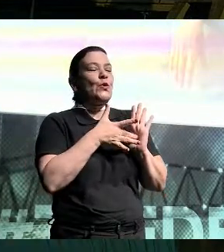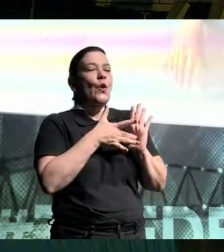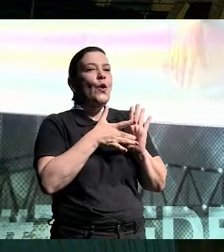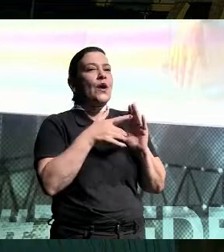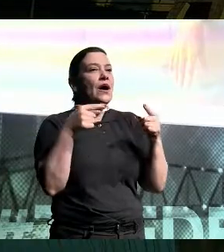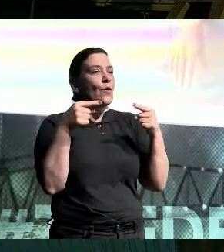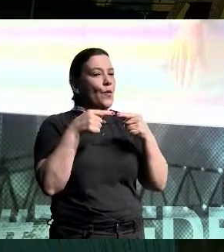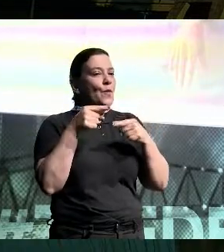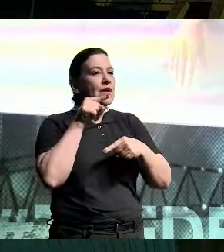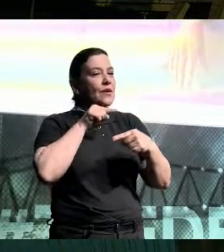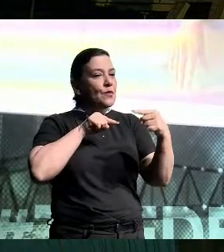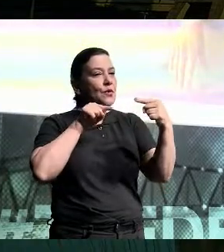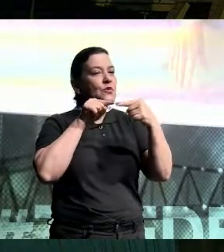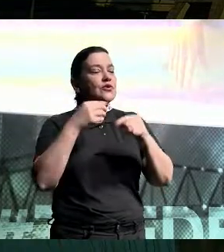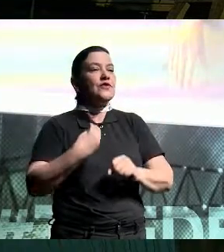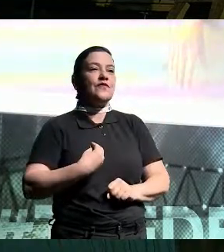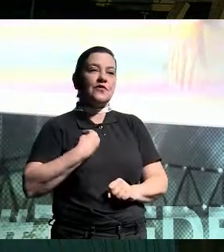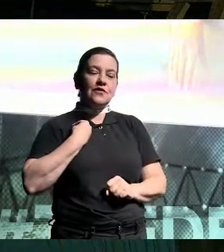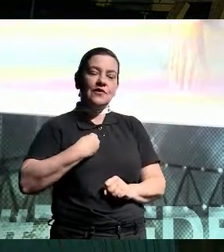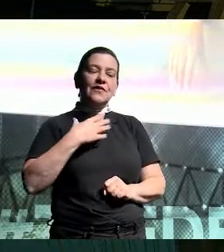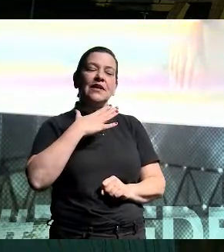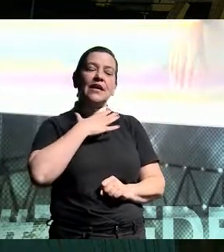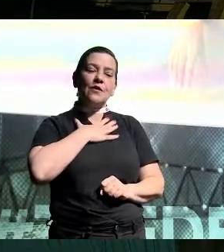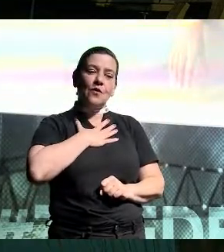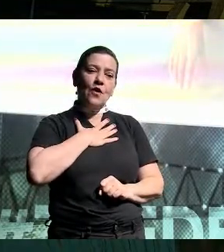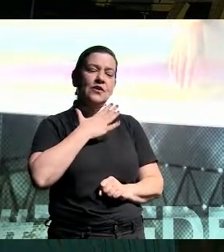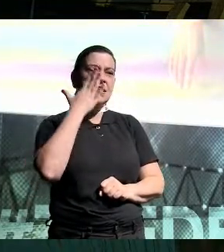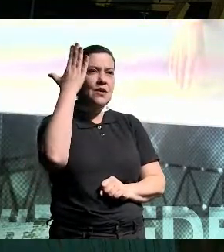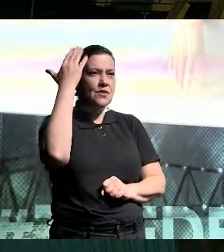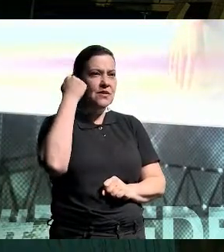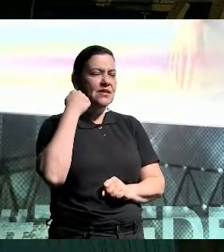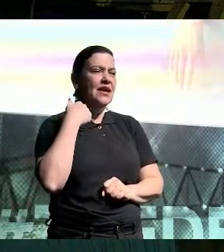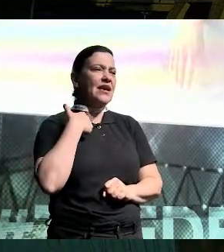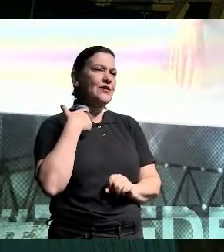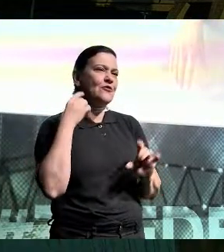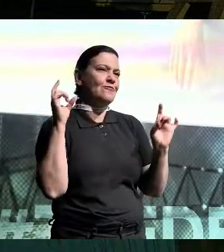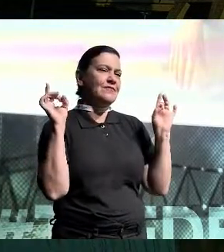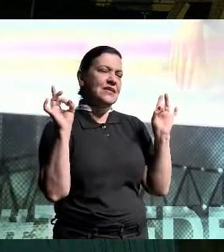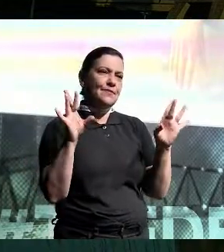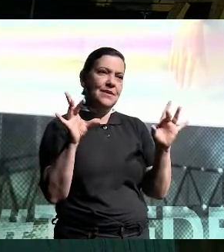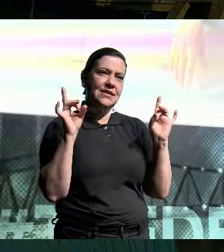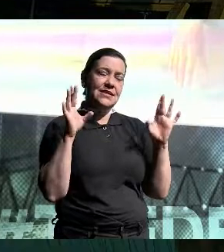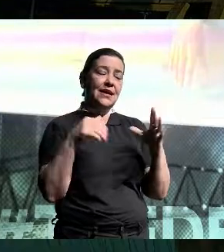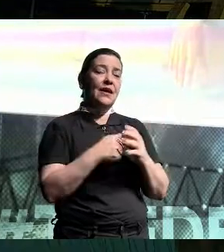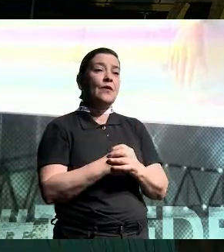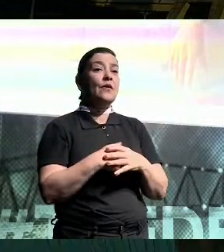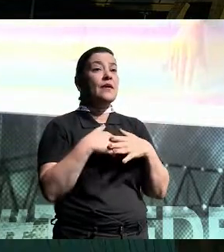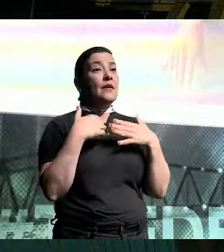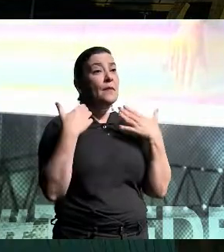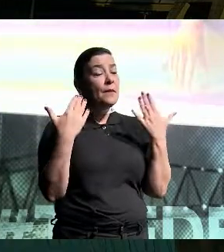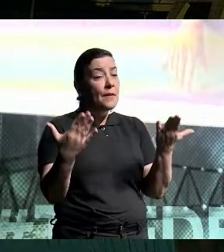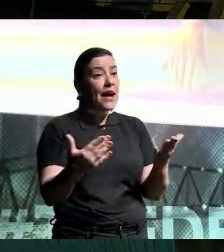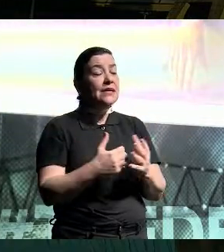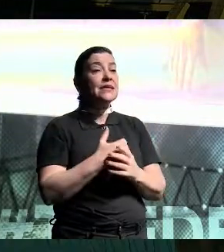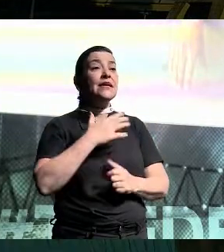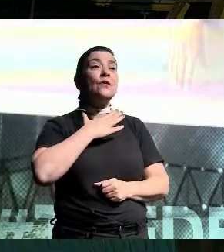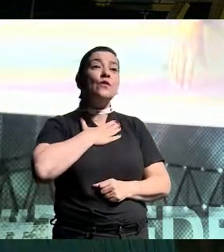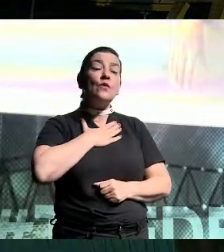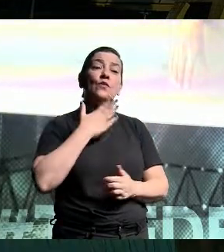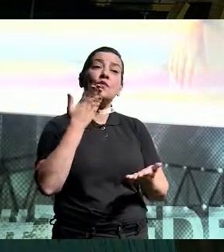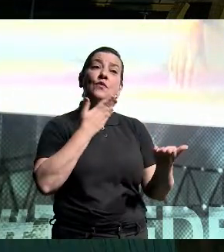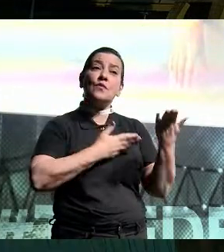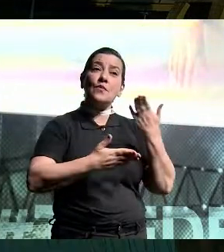propósito. Então, eu gosto demais de fazer e eu sei que eu sou uma pessoa privilegiada por isso. Mas é justamente por isso que eu gosto de